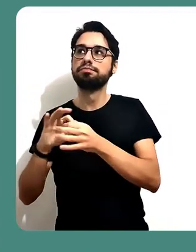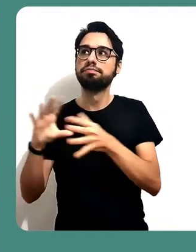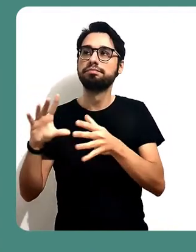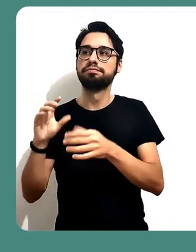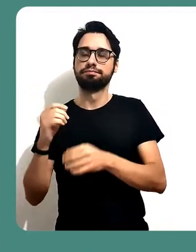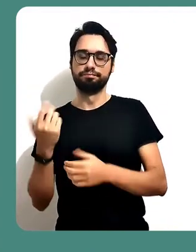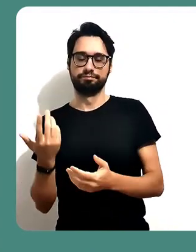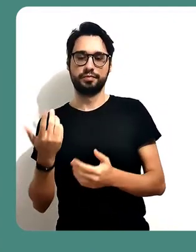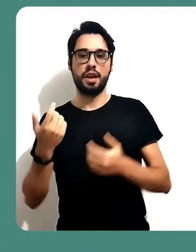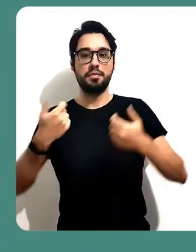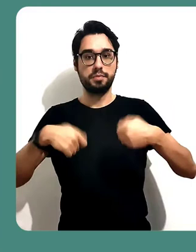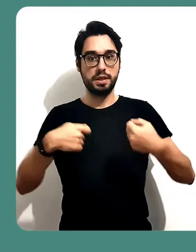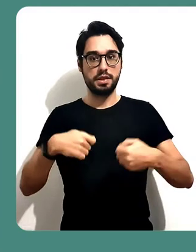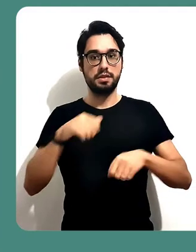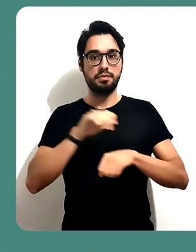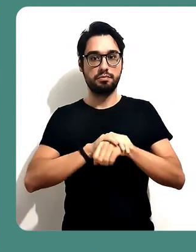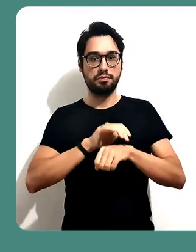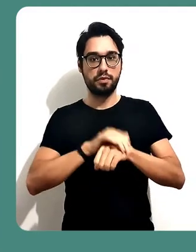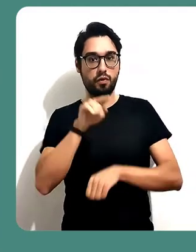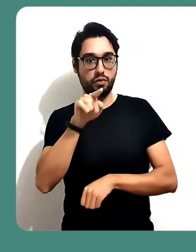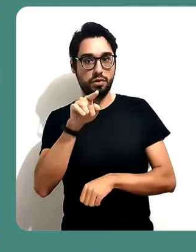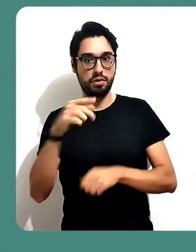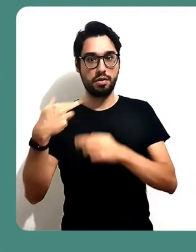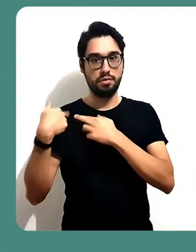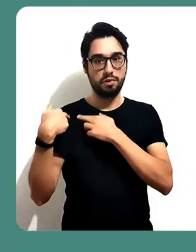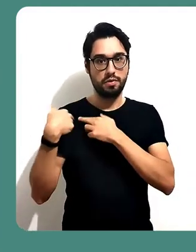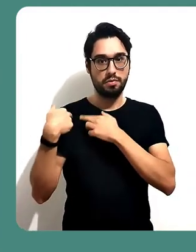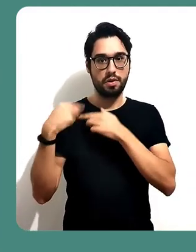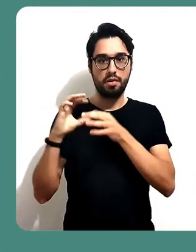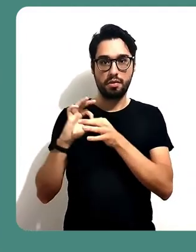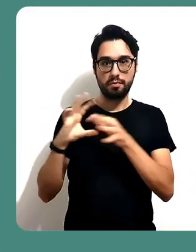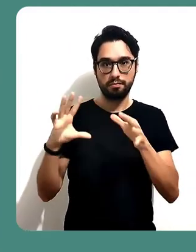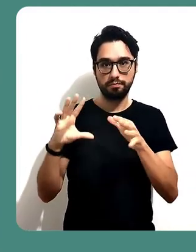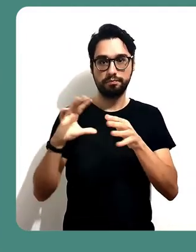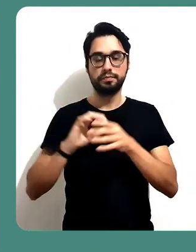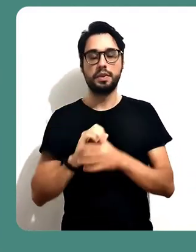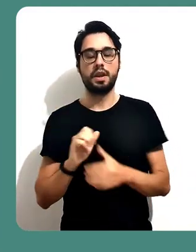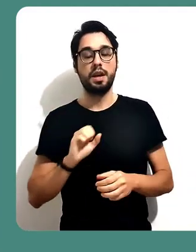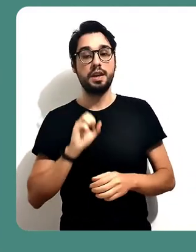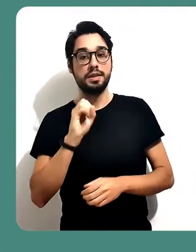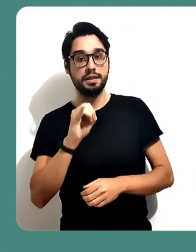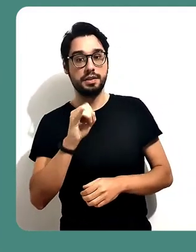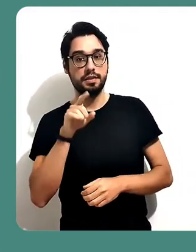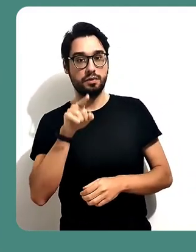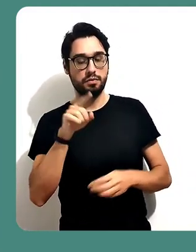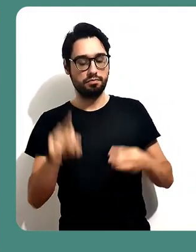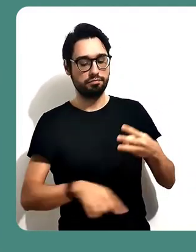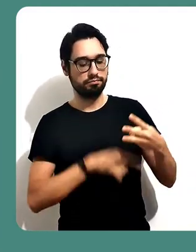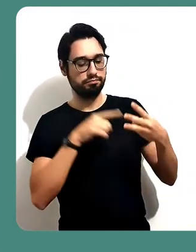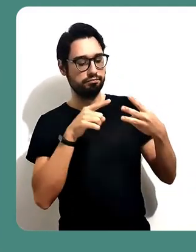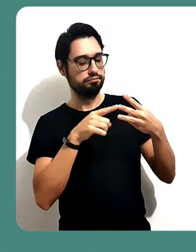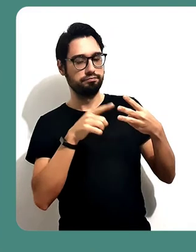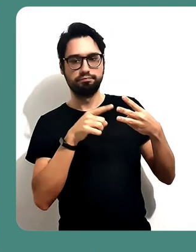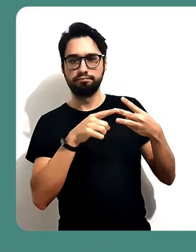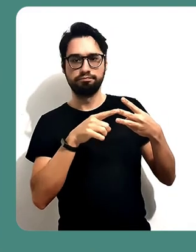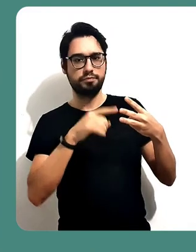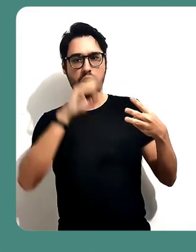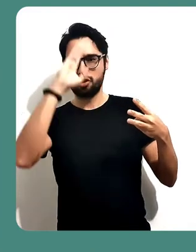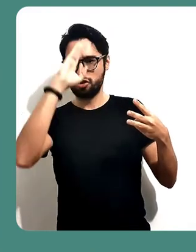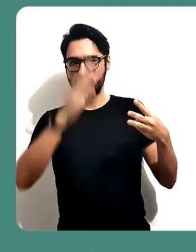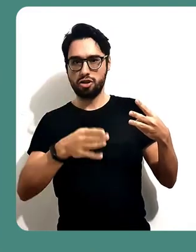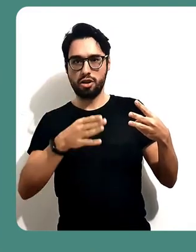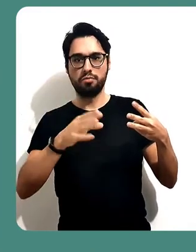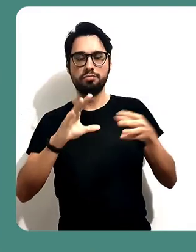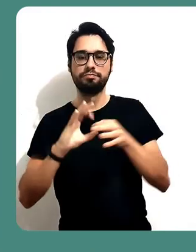aguardando a sua autorização para entrar na sala. Se você escolher a opção permitir todos, isso não vai aparecer. Eles já vão